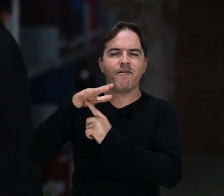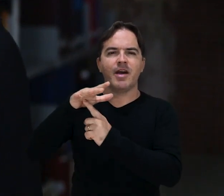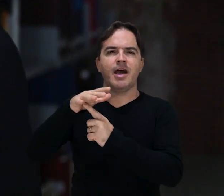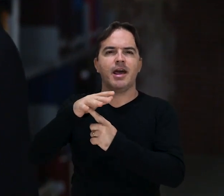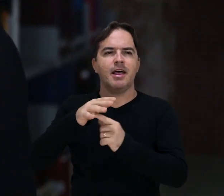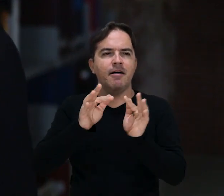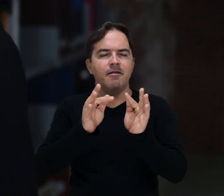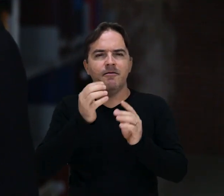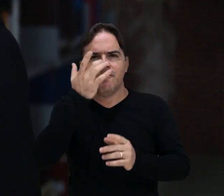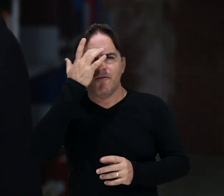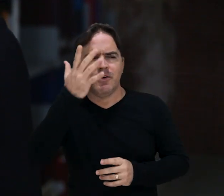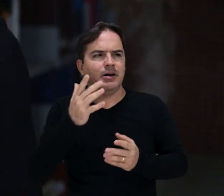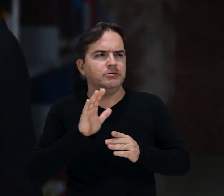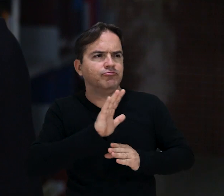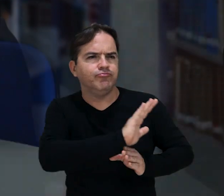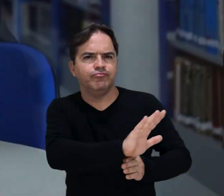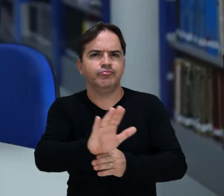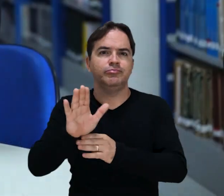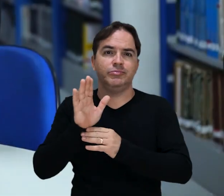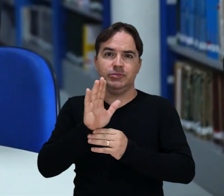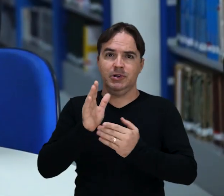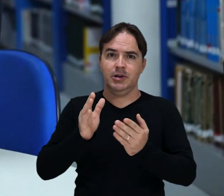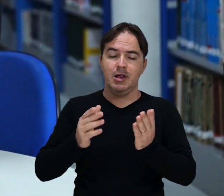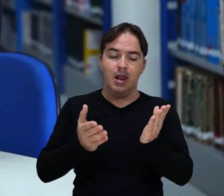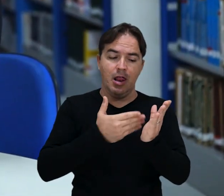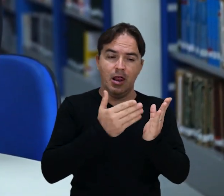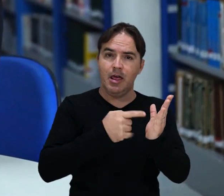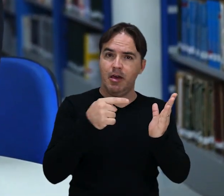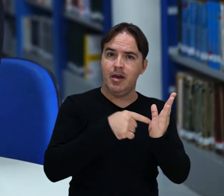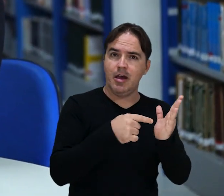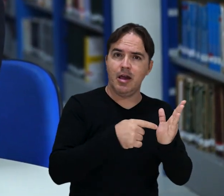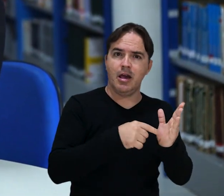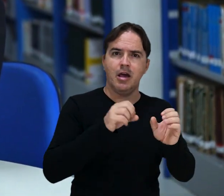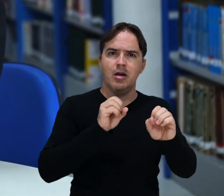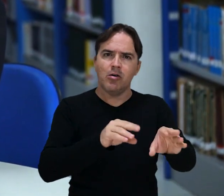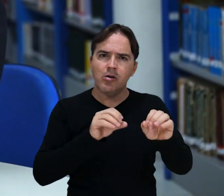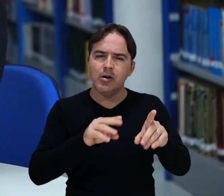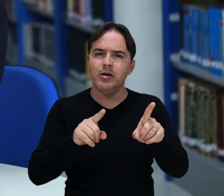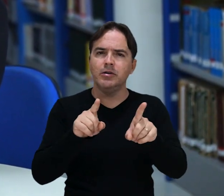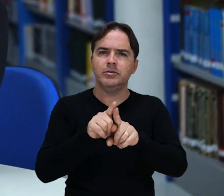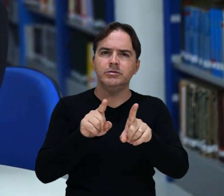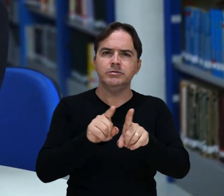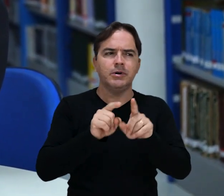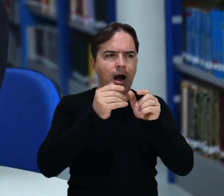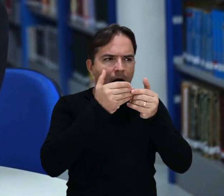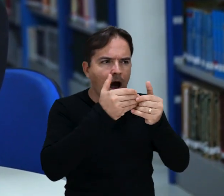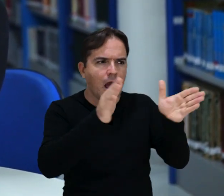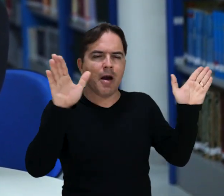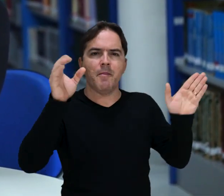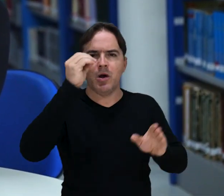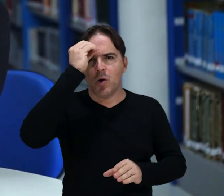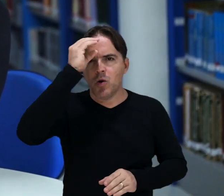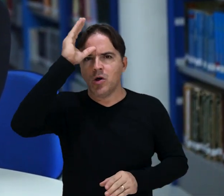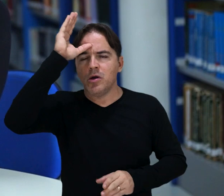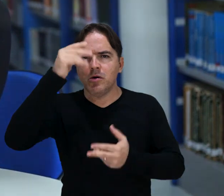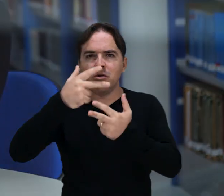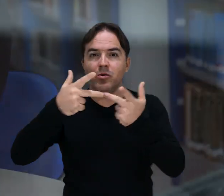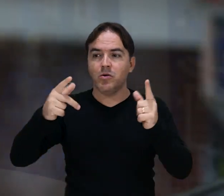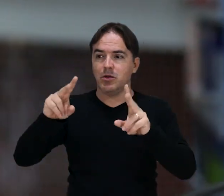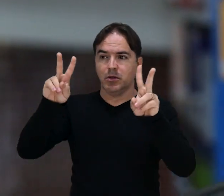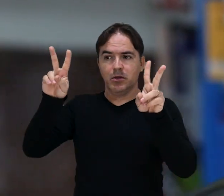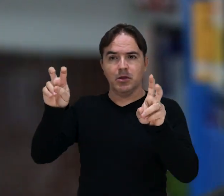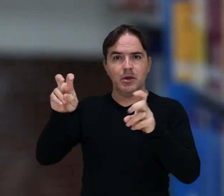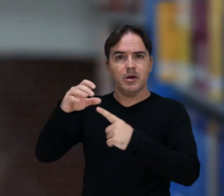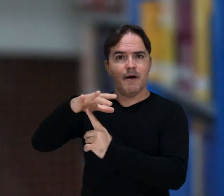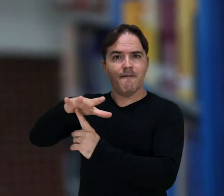acessível para ser um material informativo e educacional como uma forma de ampliar o conhecimento sobre essa temática e